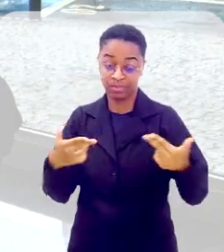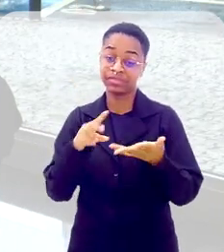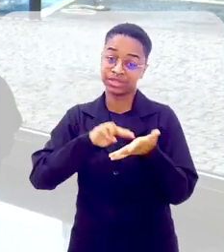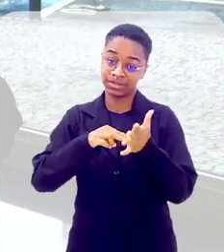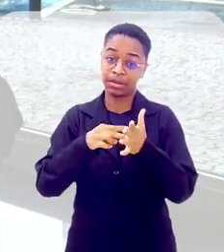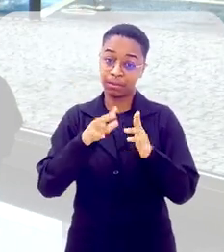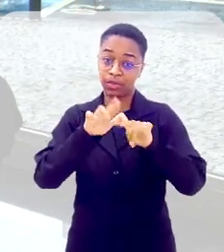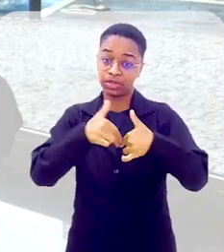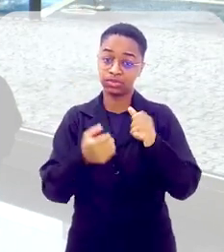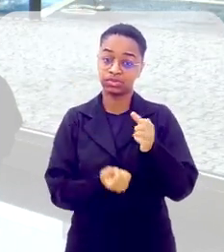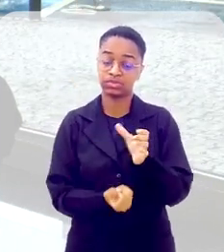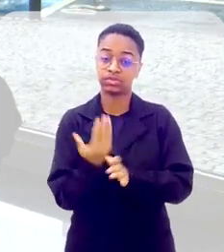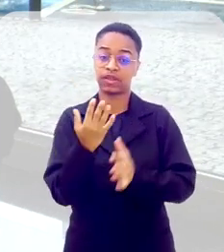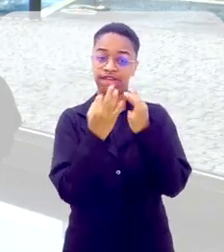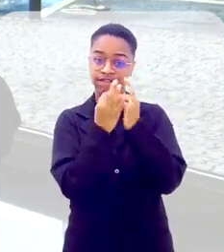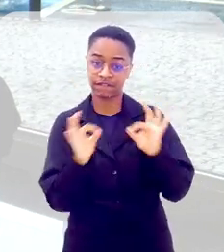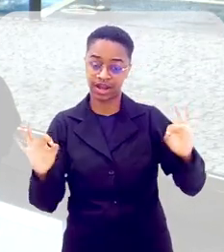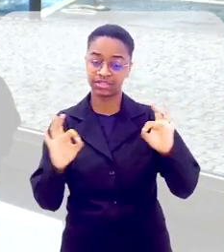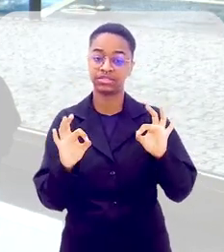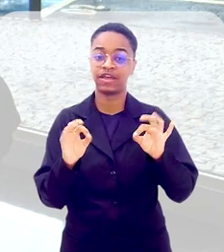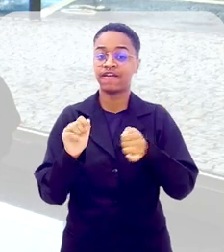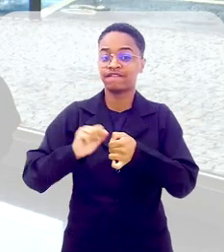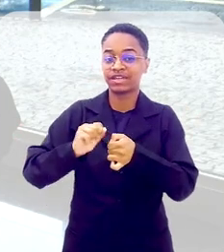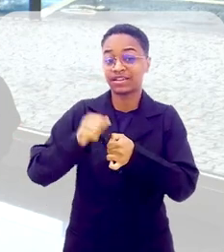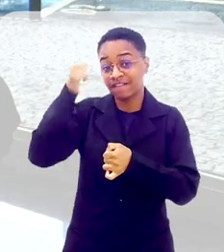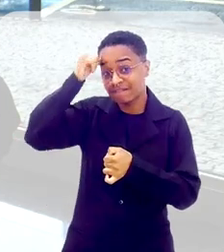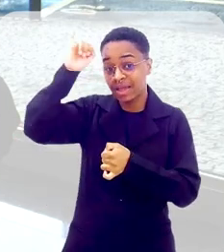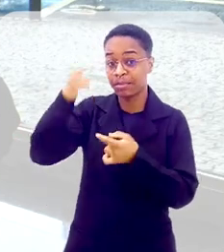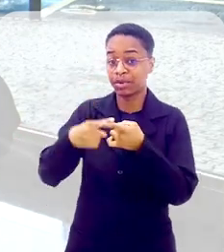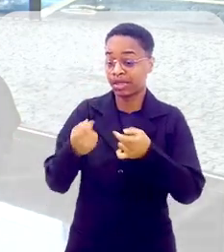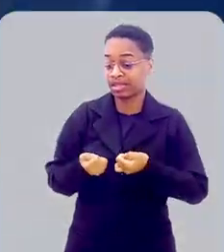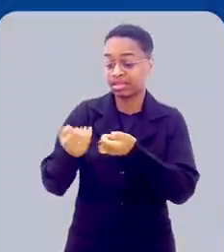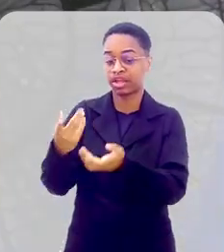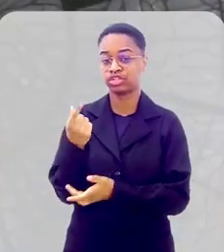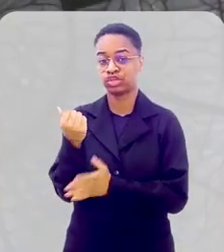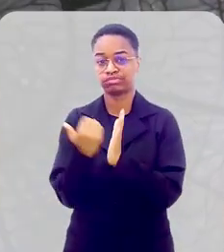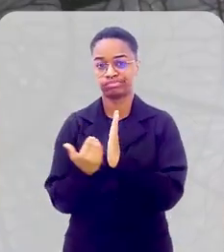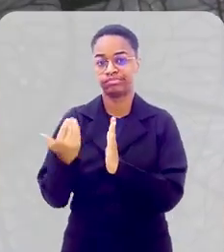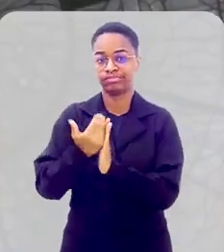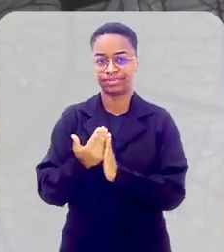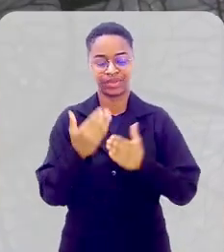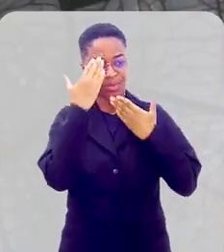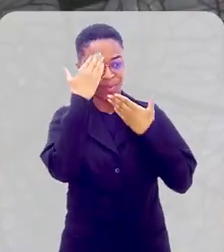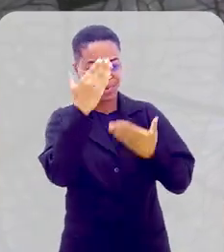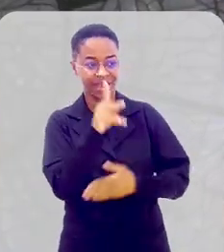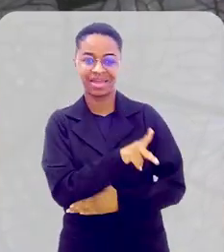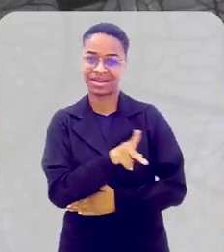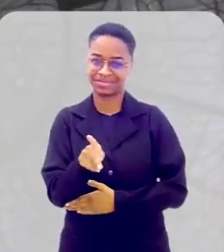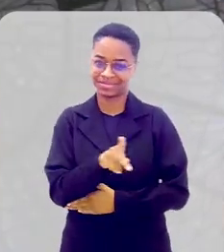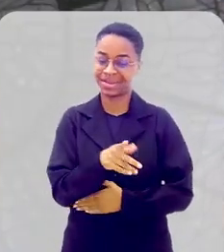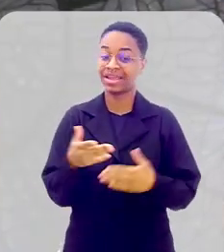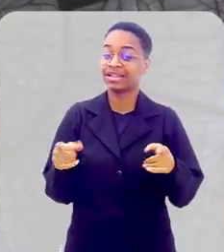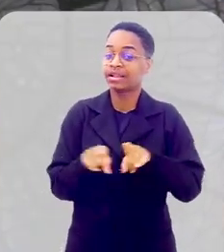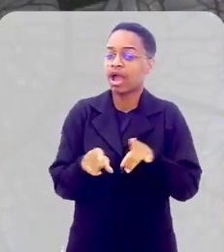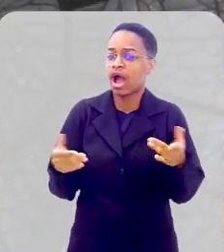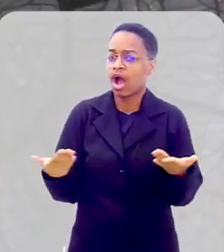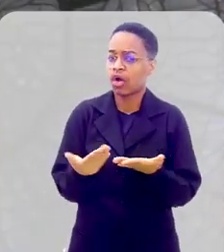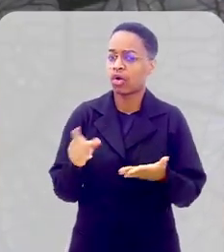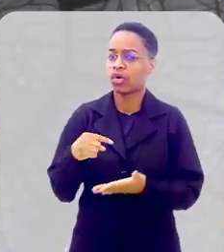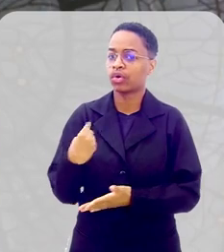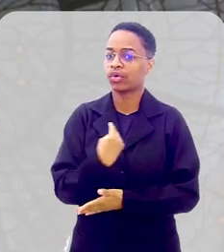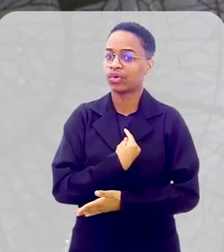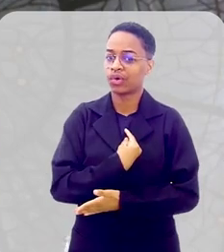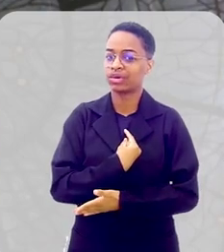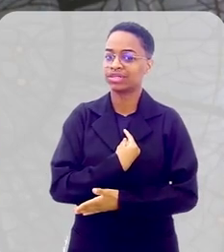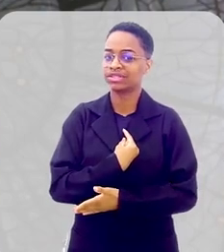uma vaquinha, ou seja, reunir a maior quantidade de dinheiro possível. Obrigada, professor Leonardo. E agora nós